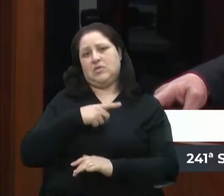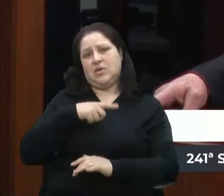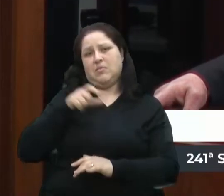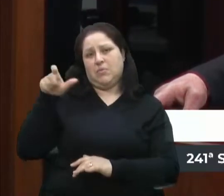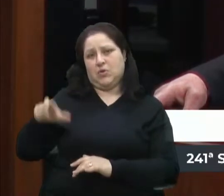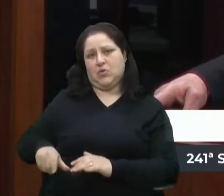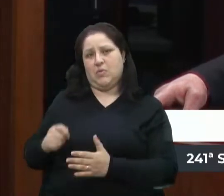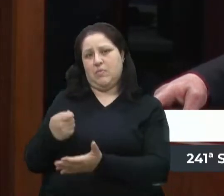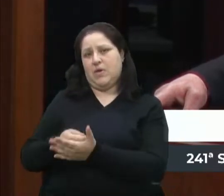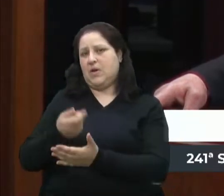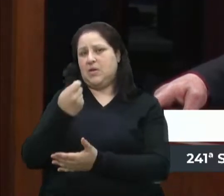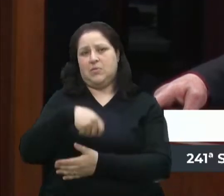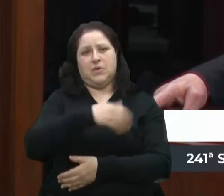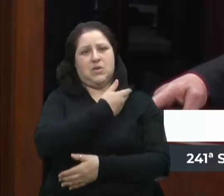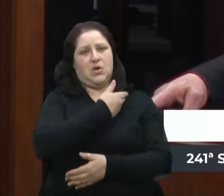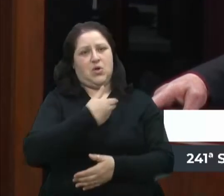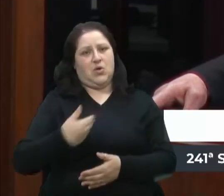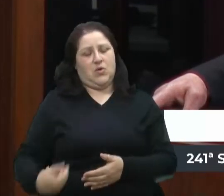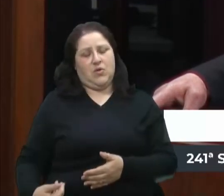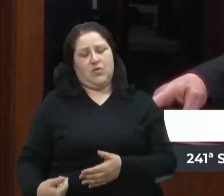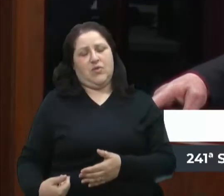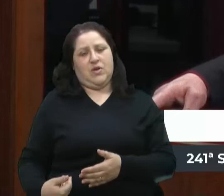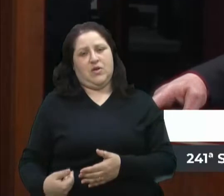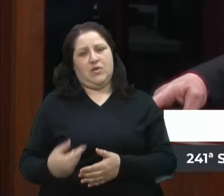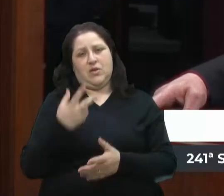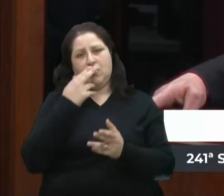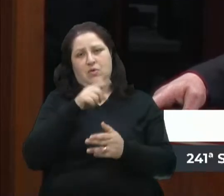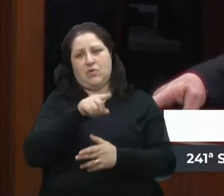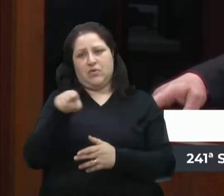A gente não precisa do dinheiro público como vocês sempre precisavam.